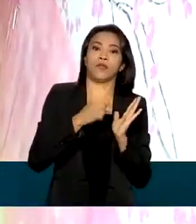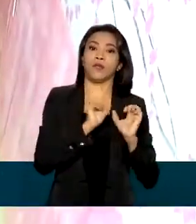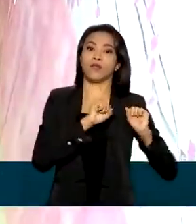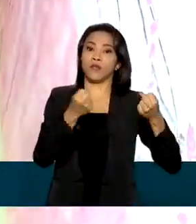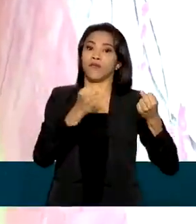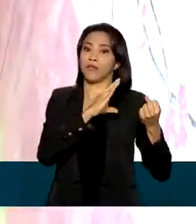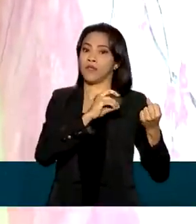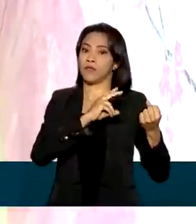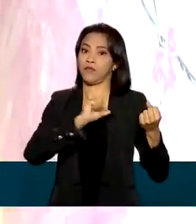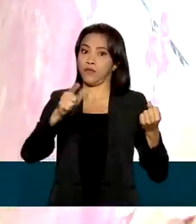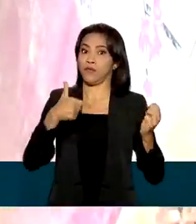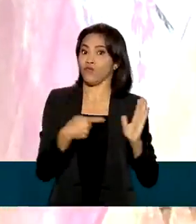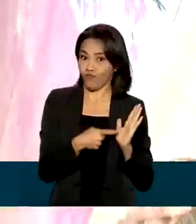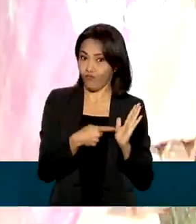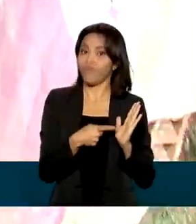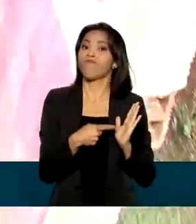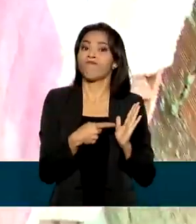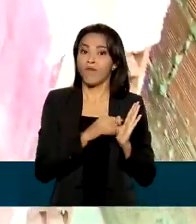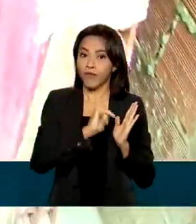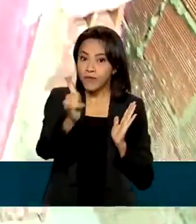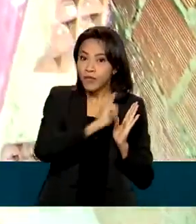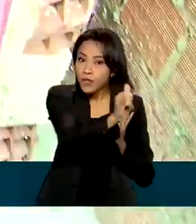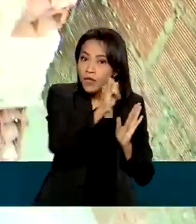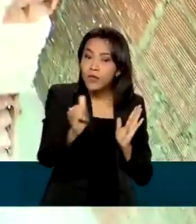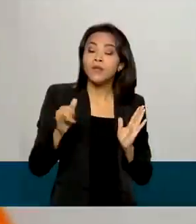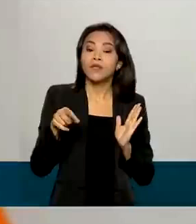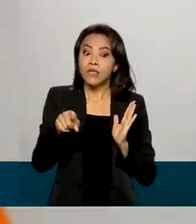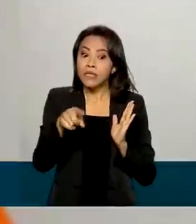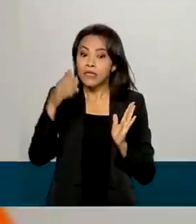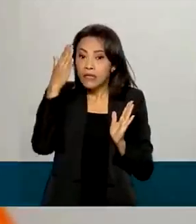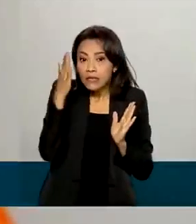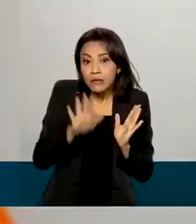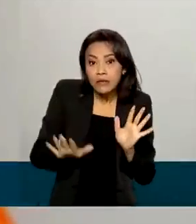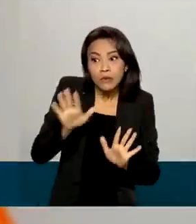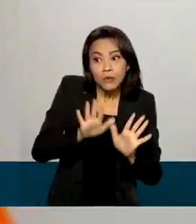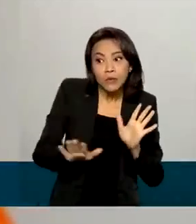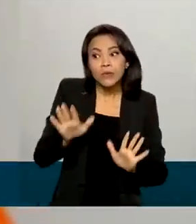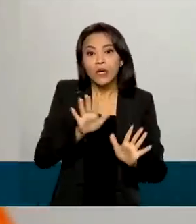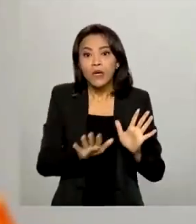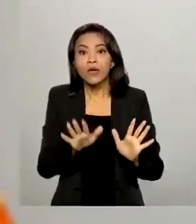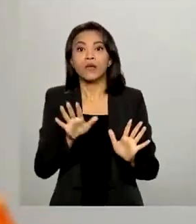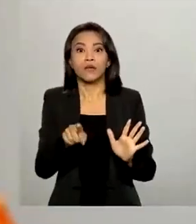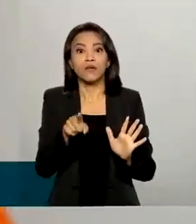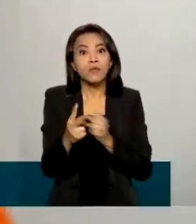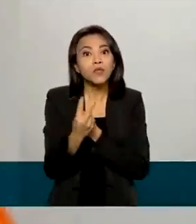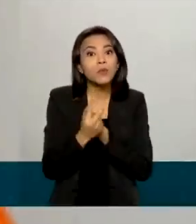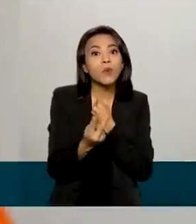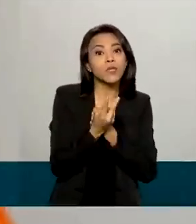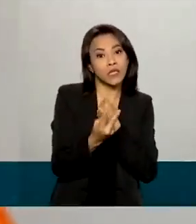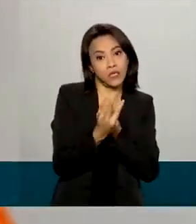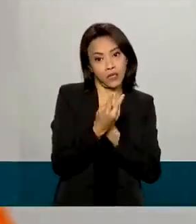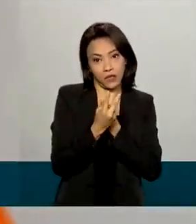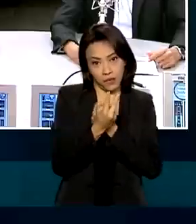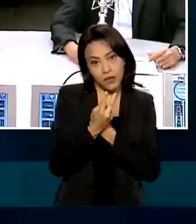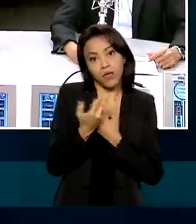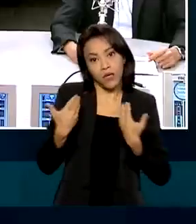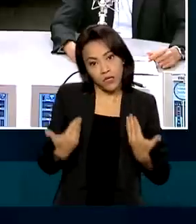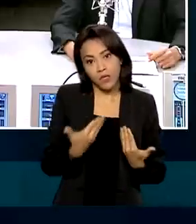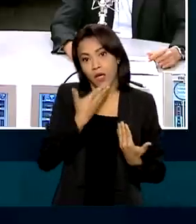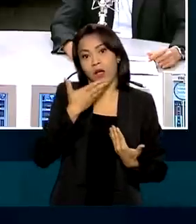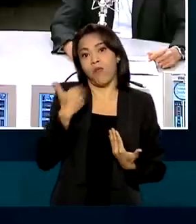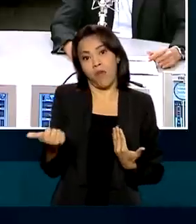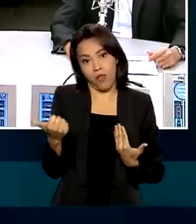principalmente, tenham a percepção do risco e adotem medidas de autoproteção, que essa é a melhor